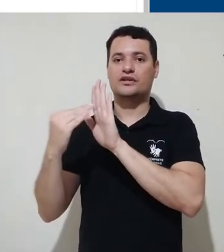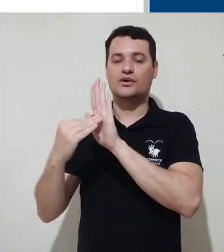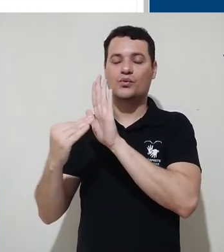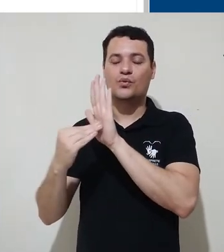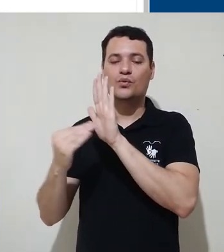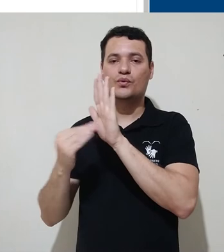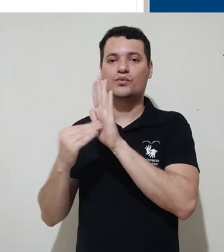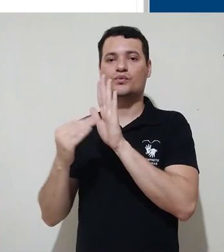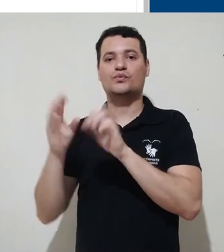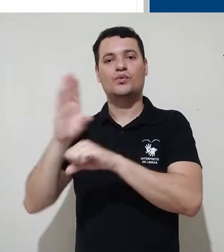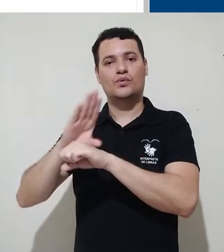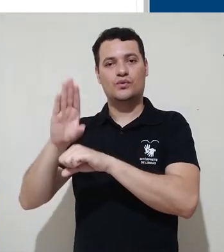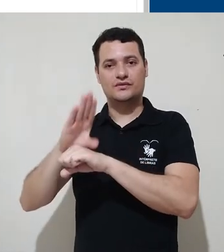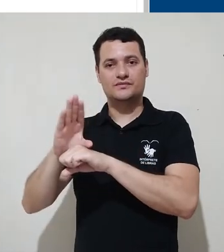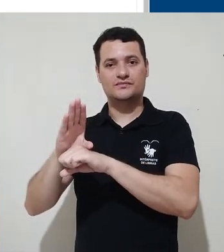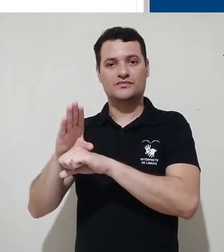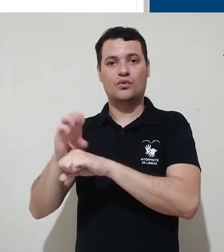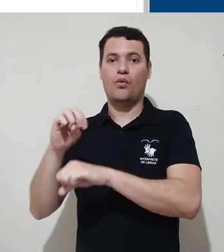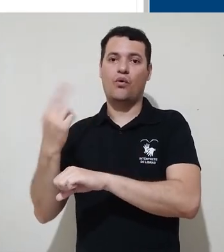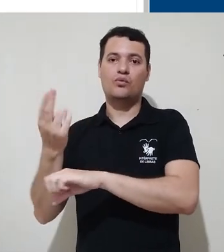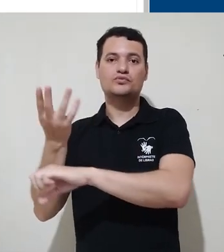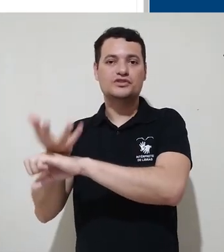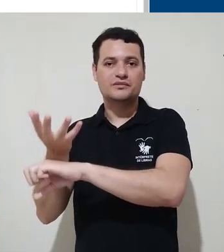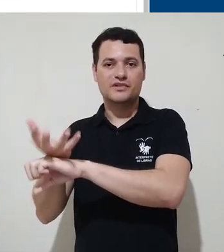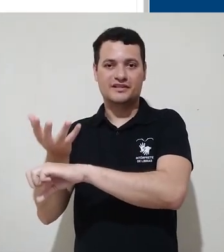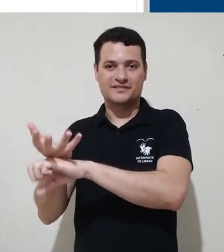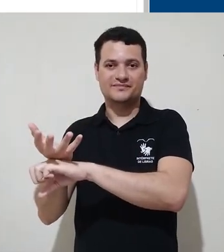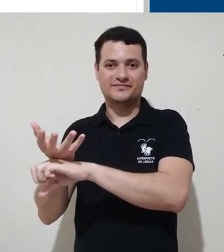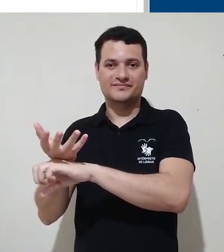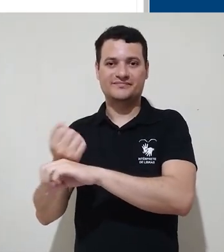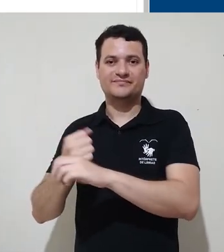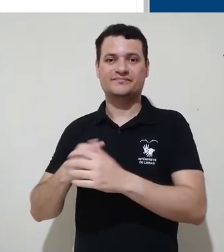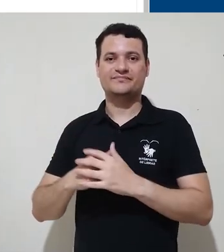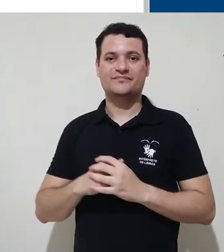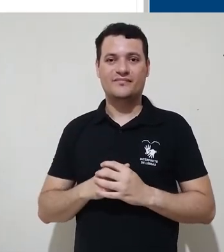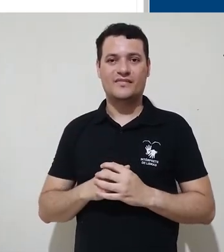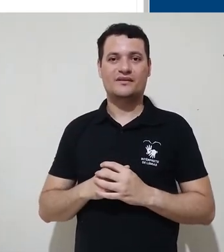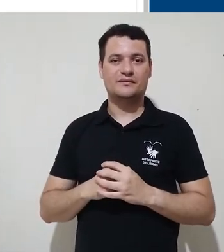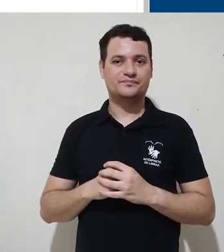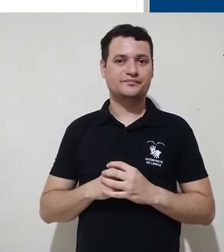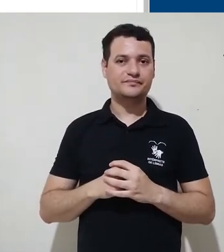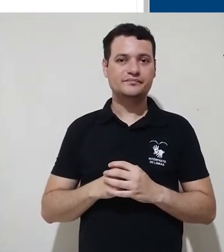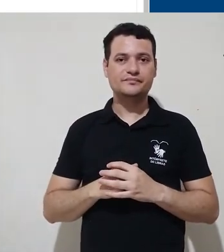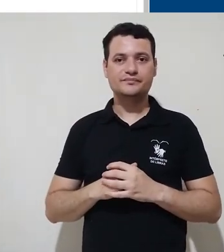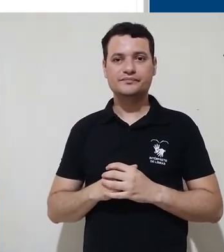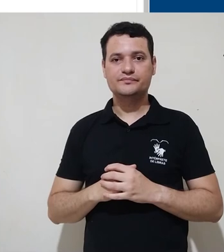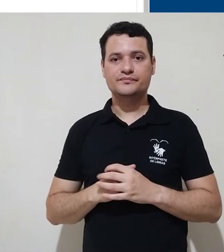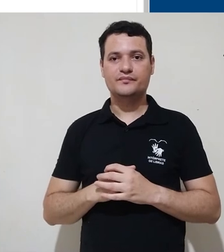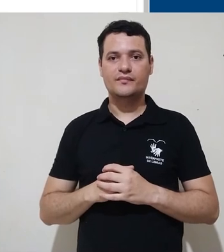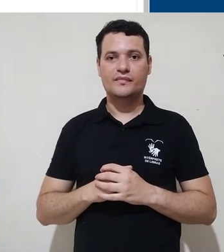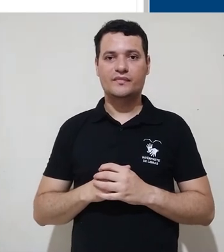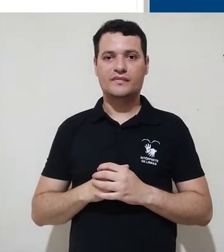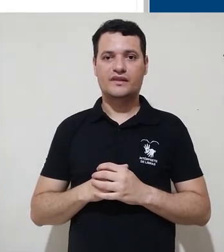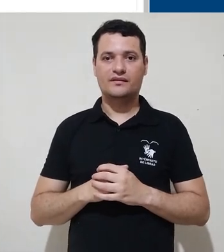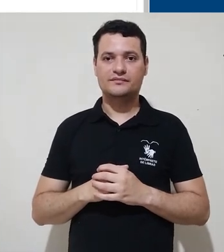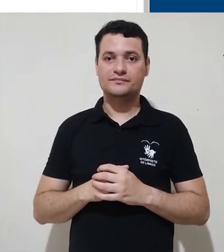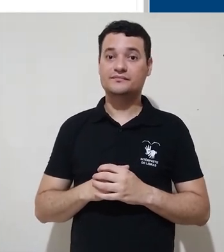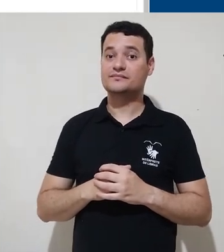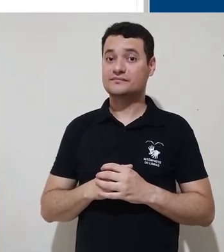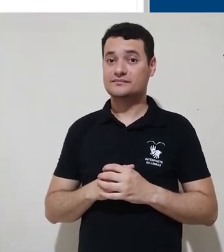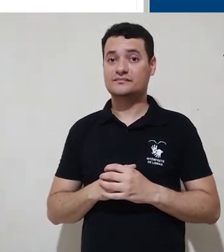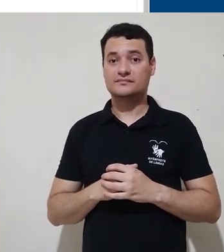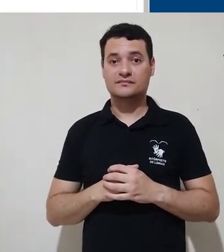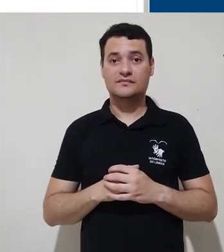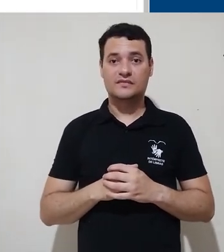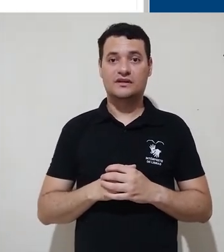que nós chamamos, no caso, de disciplina. Para o Moodle, o nome é curso. Para nós, a gente chamaria de disciplina.